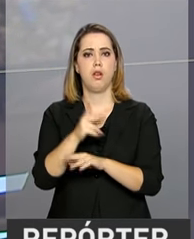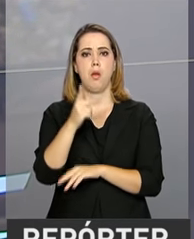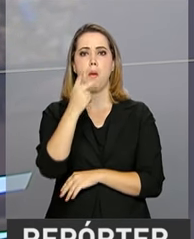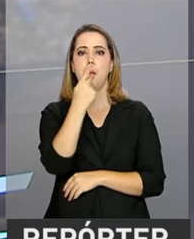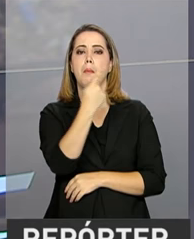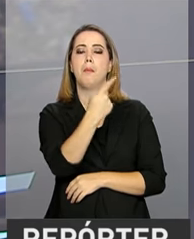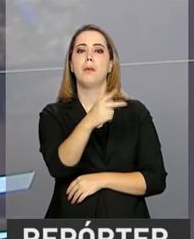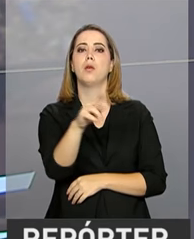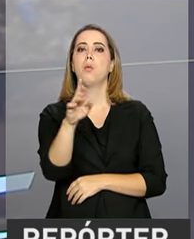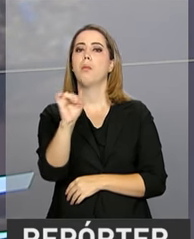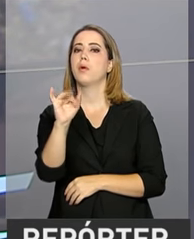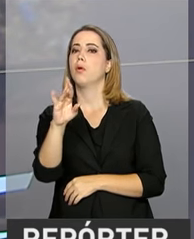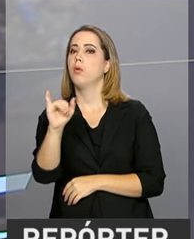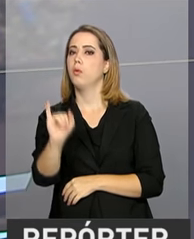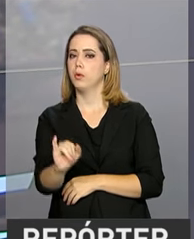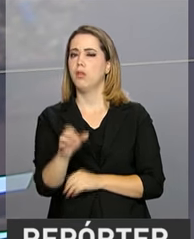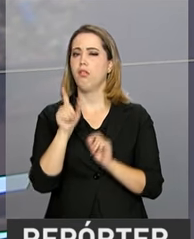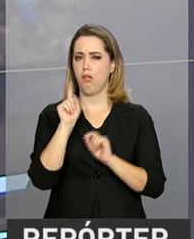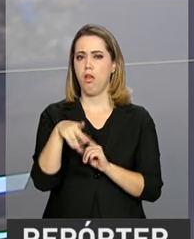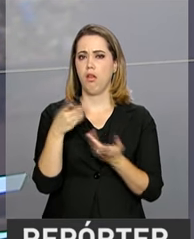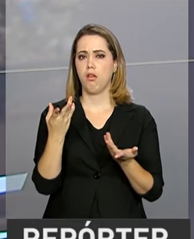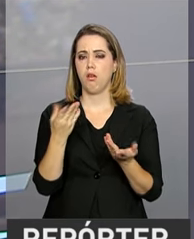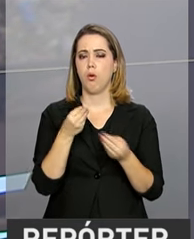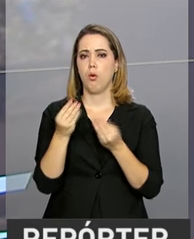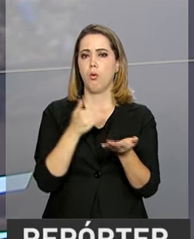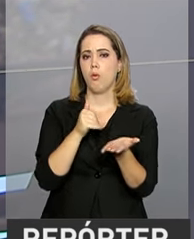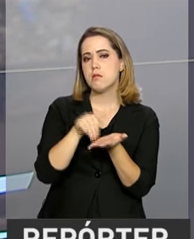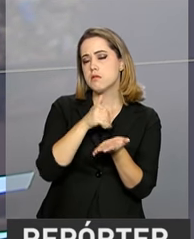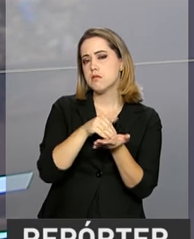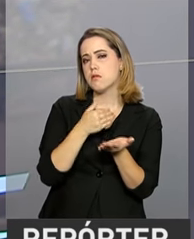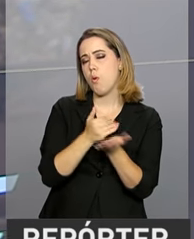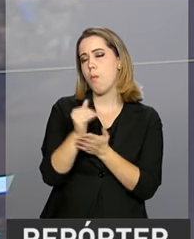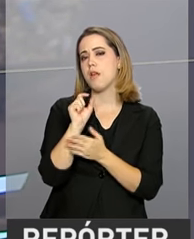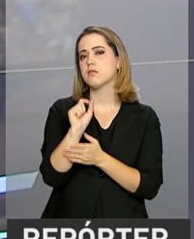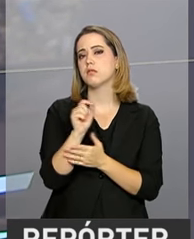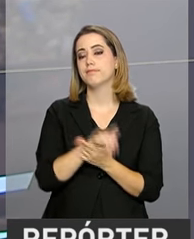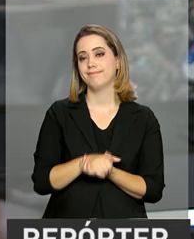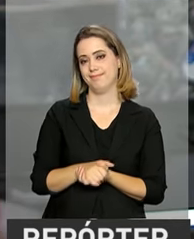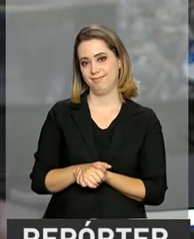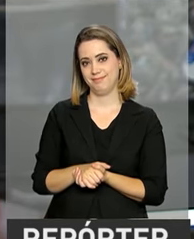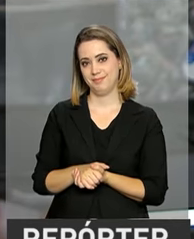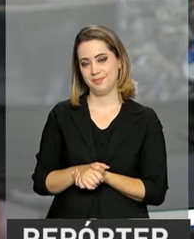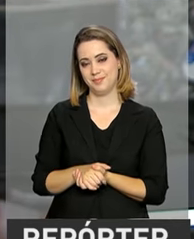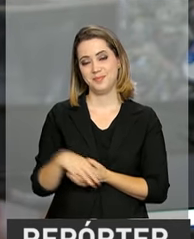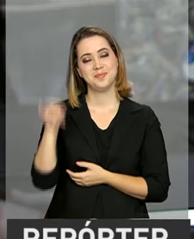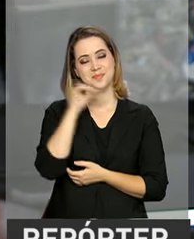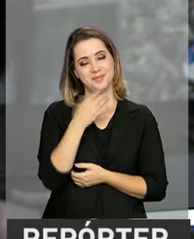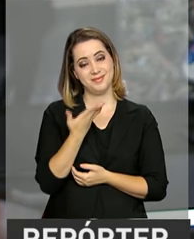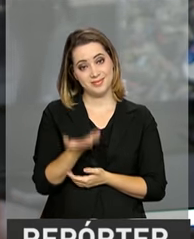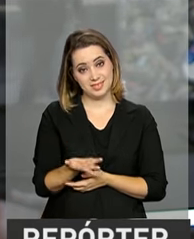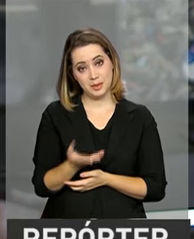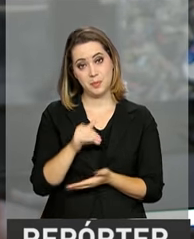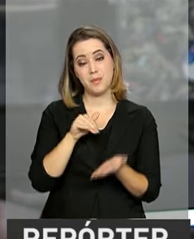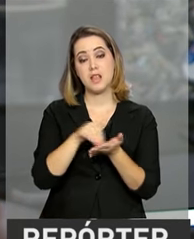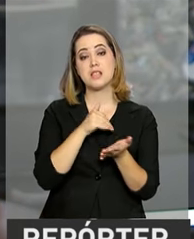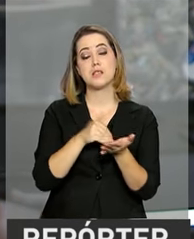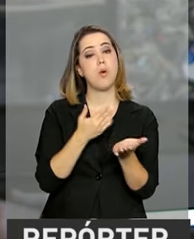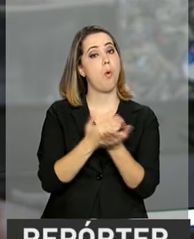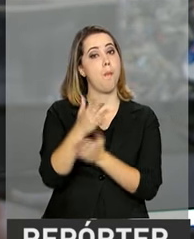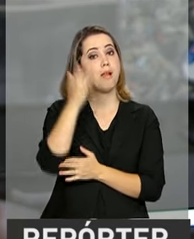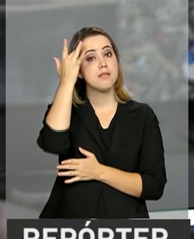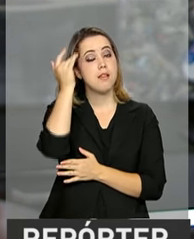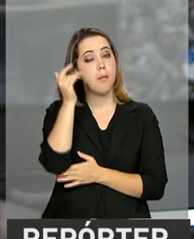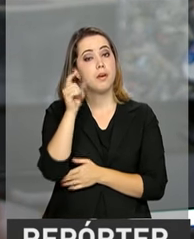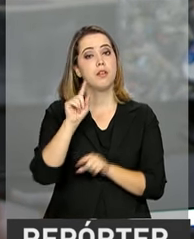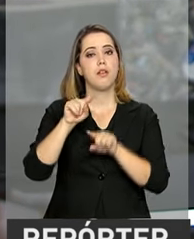programa Universidade para Todos, não é mesmo? Quando é que começam as inscrições? Olha, Roberto, as inscrições começam amanhã e vão até a próxima